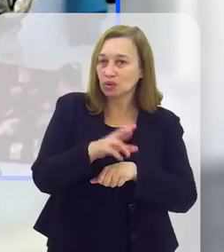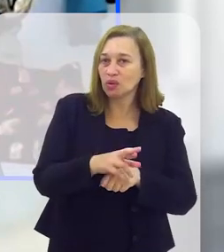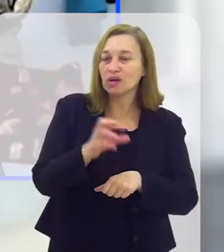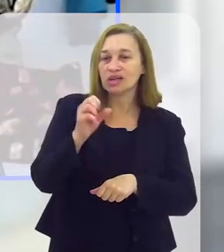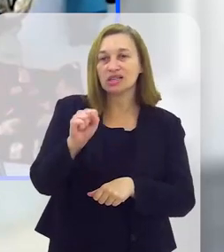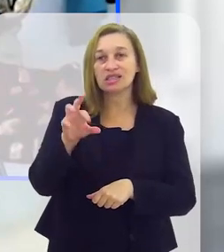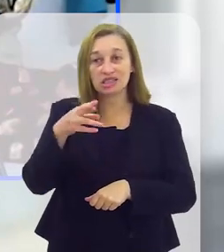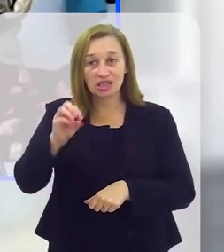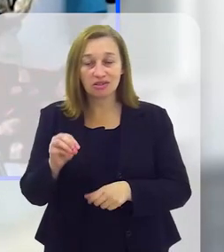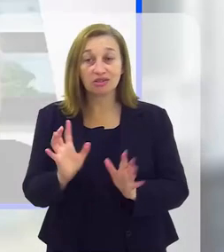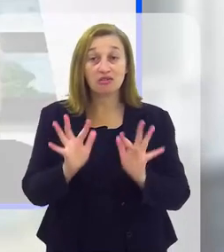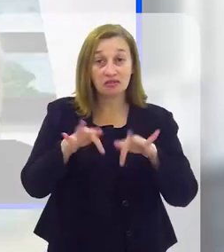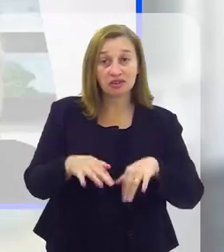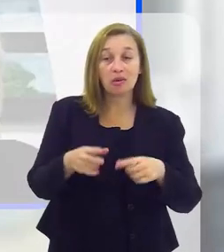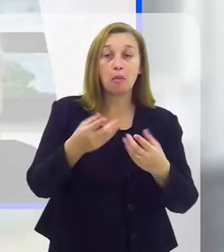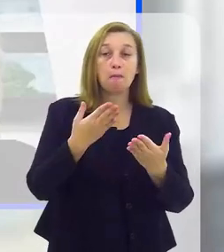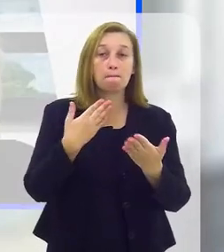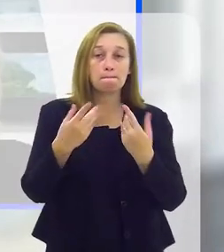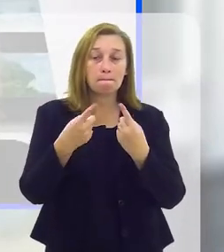temos muito o que ouvi-la.